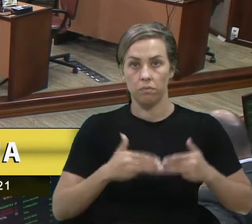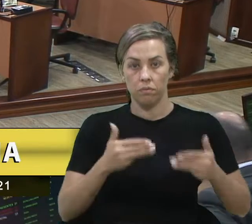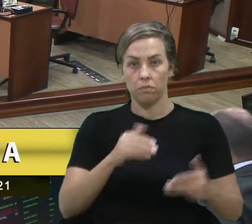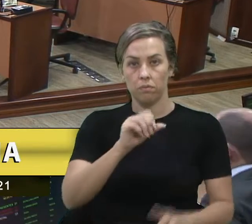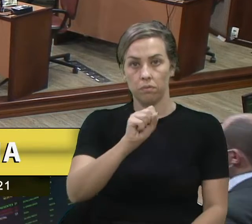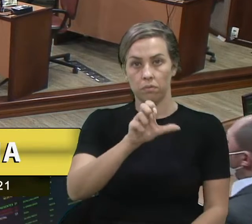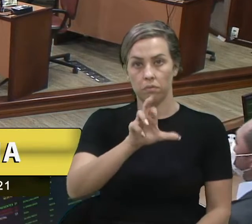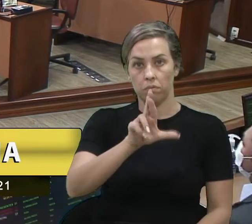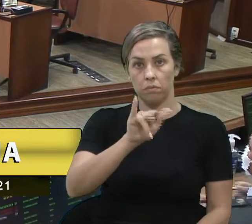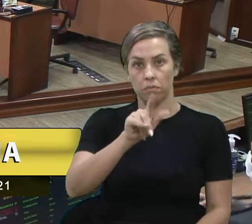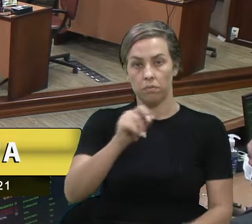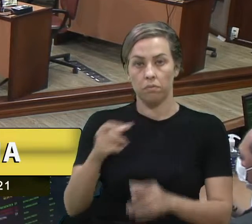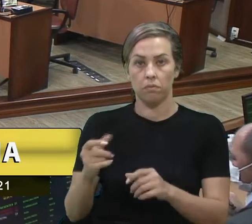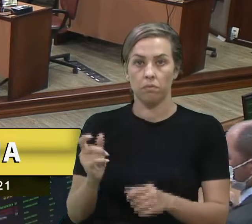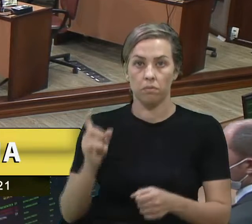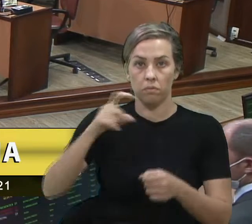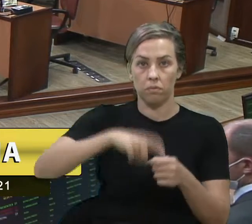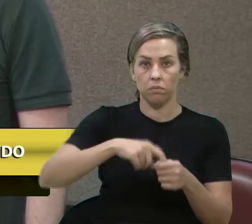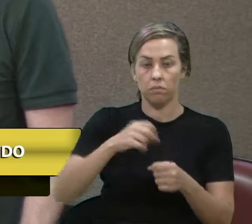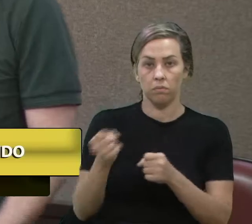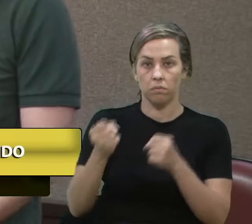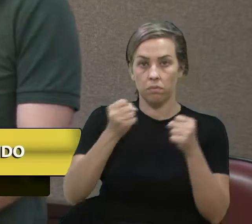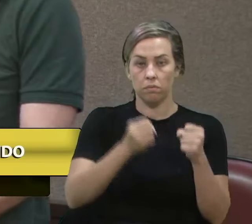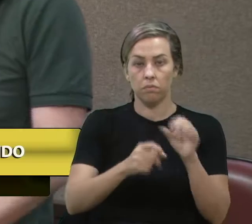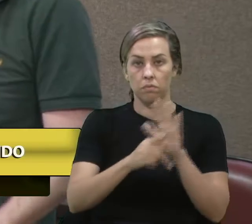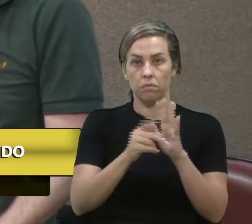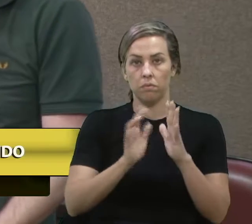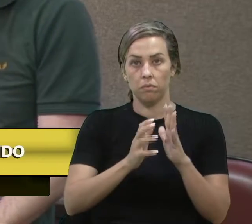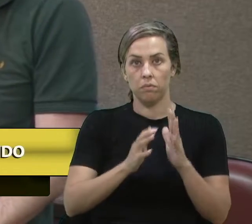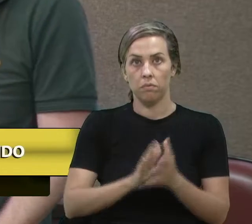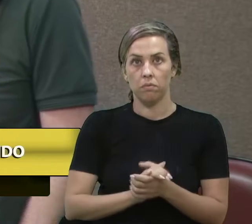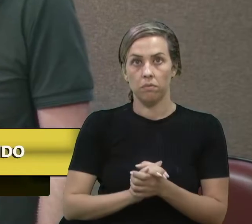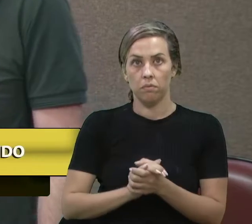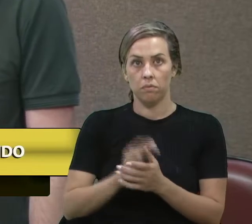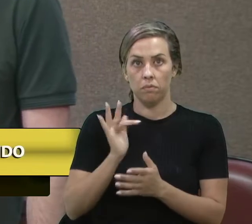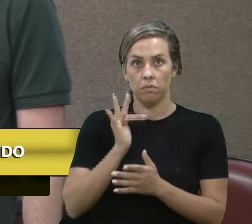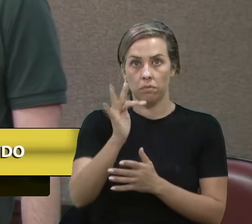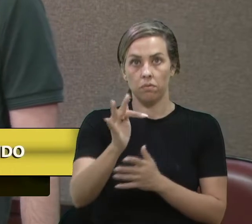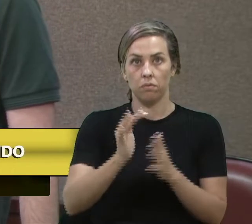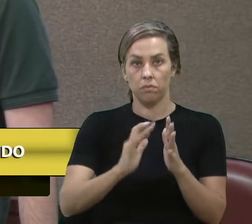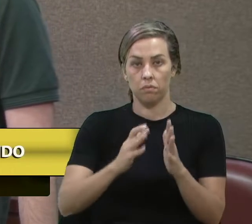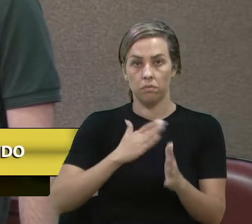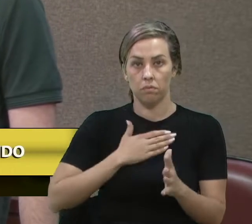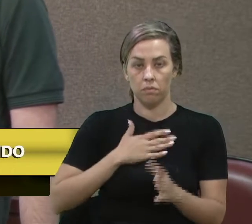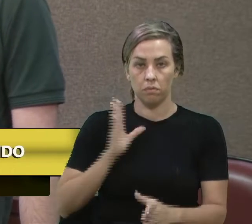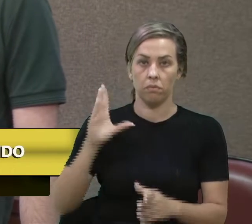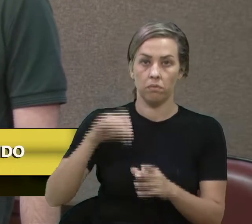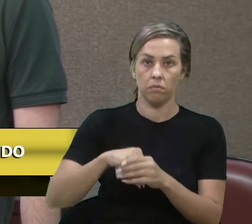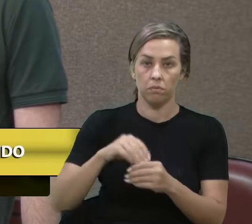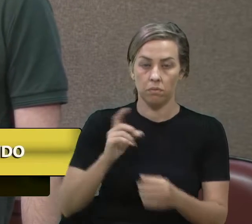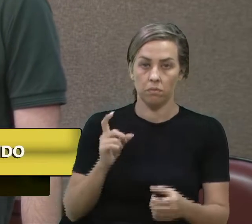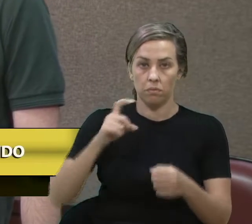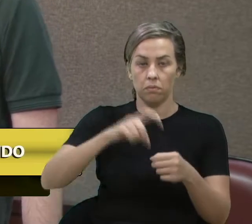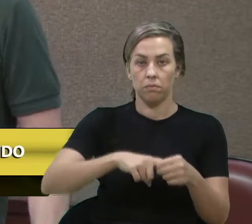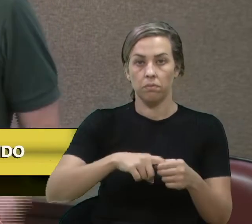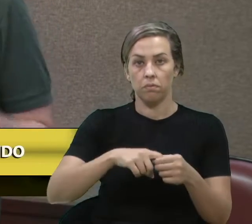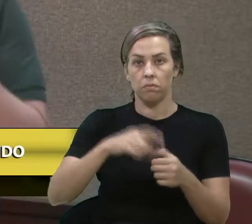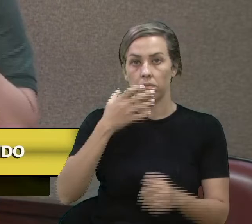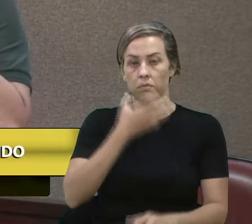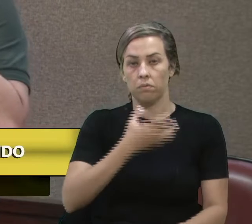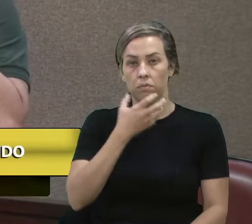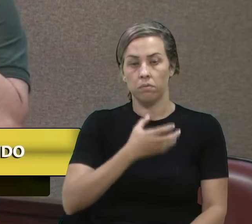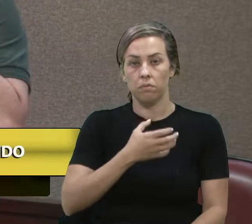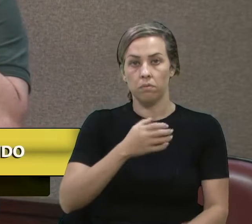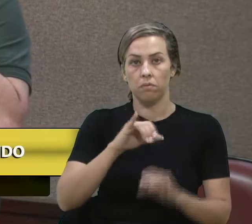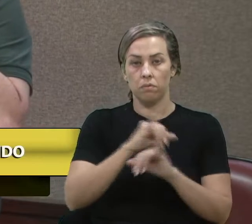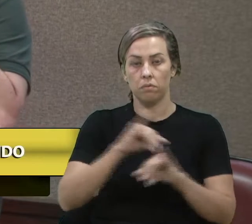Moro se filia ao Podemos, como é de conhecimento da comunidade, será meu futuro partido político, devo estar me filiando agora em dezembro em uma